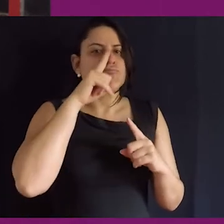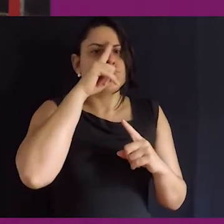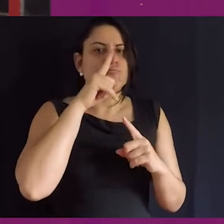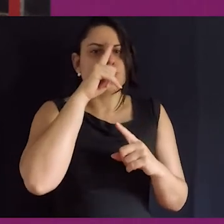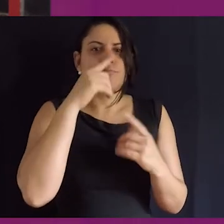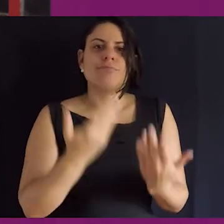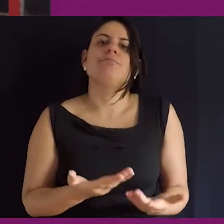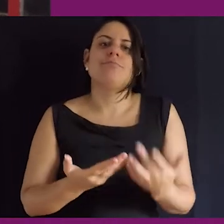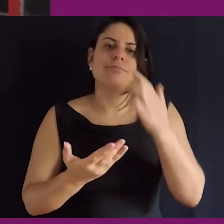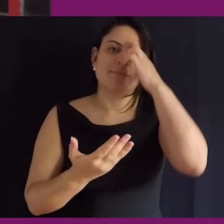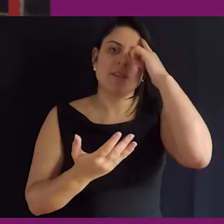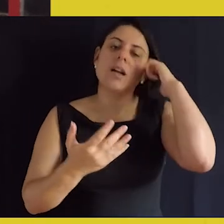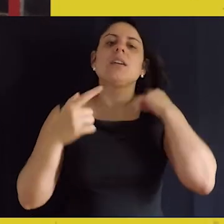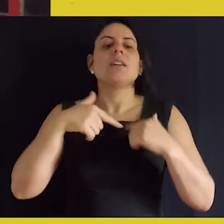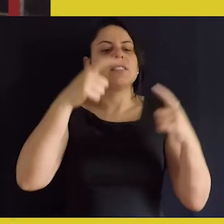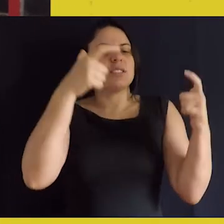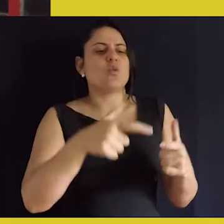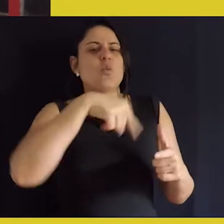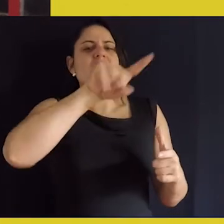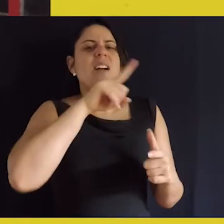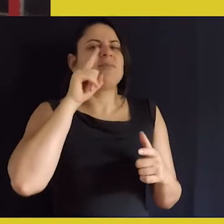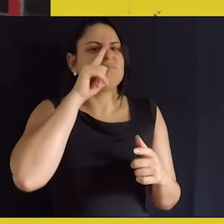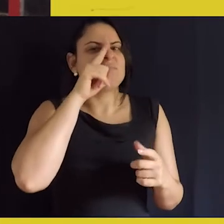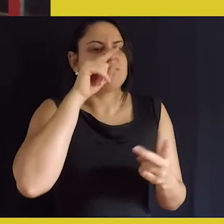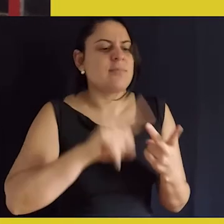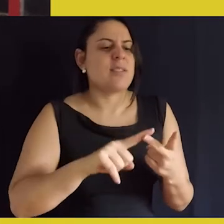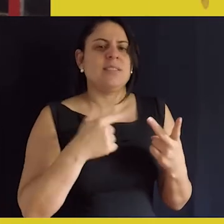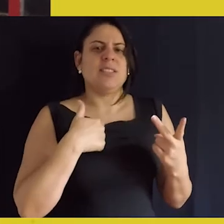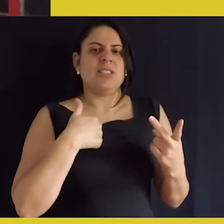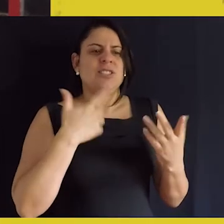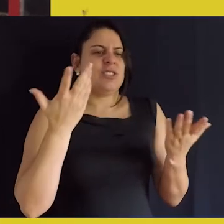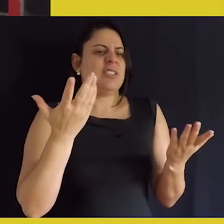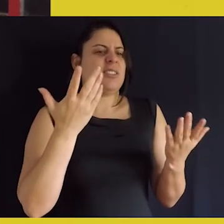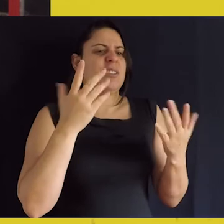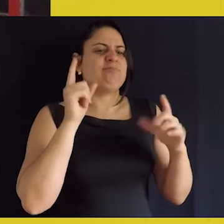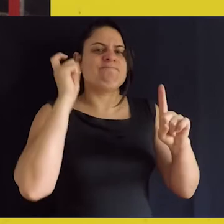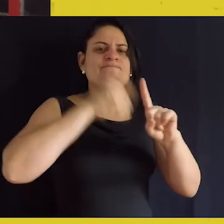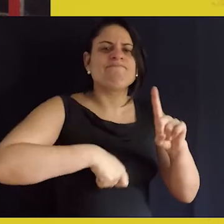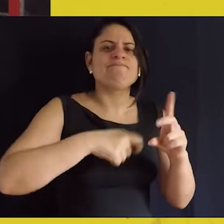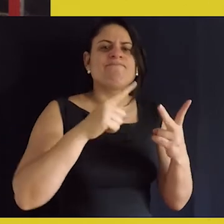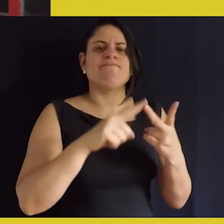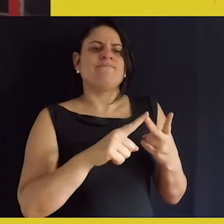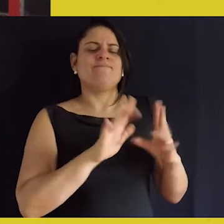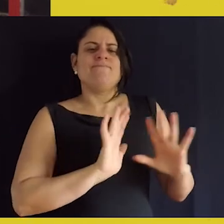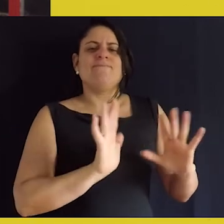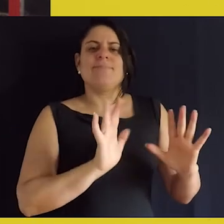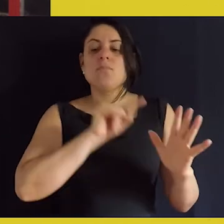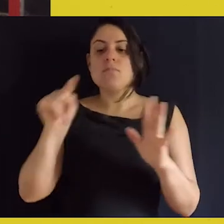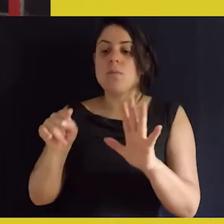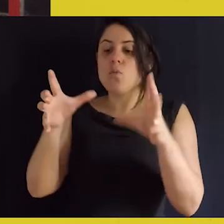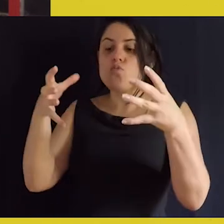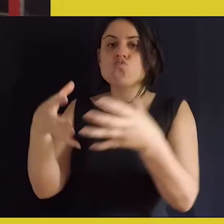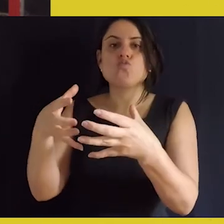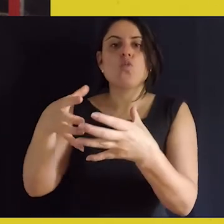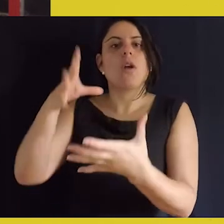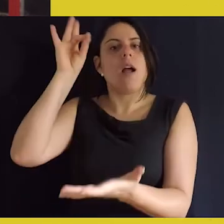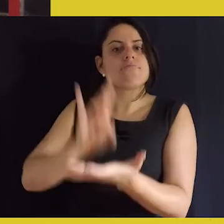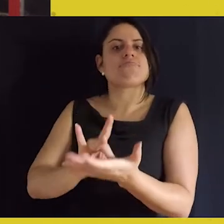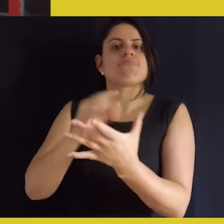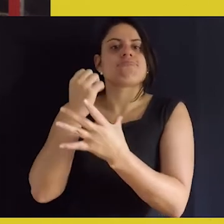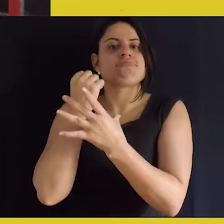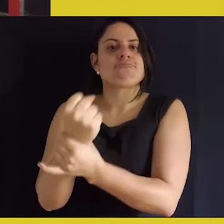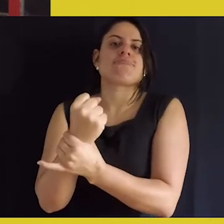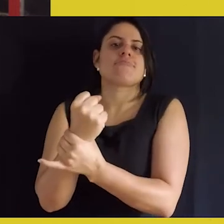cisgeneridade, a branquitude já coloca o tempo inteiro, né, que é um lugar de risco, que é um lugar de abuso, enfim, que nós,